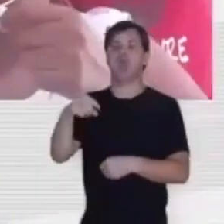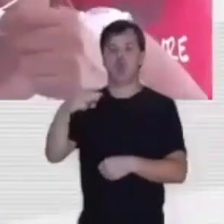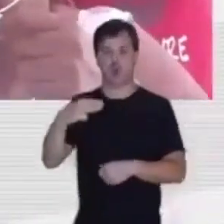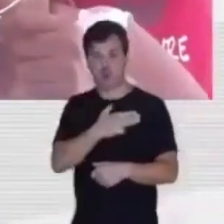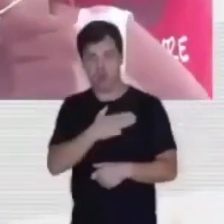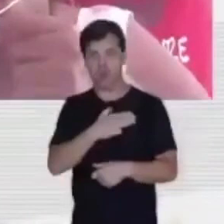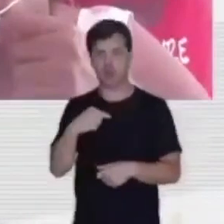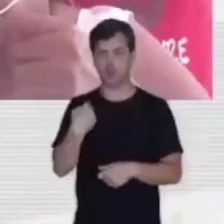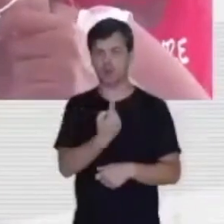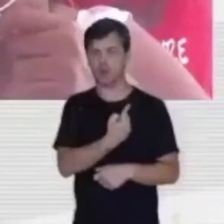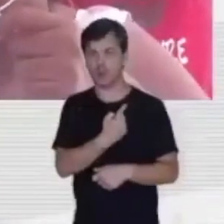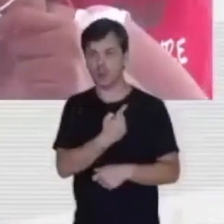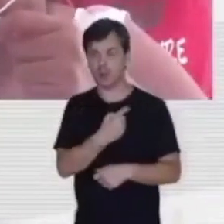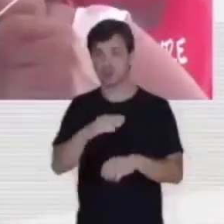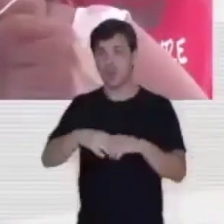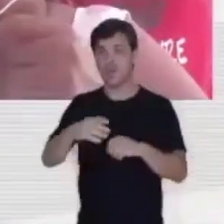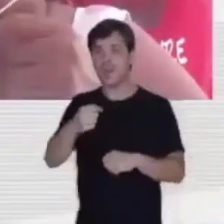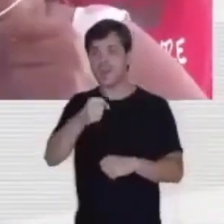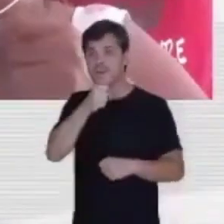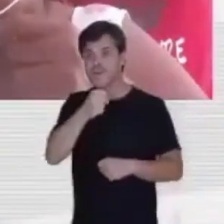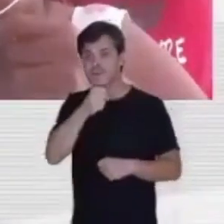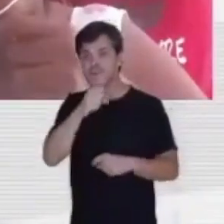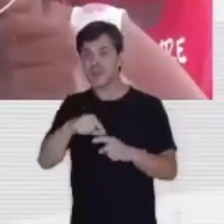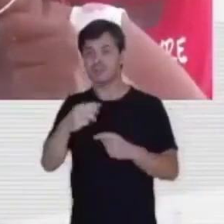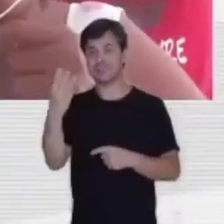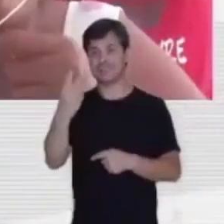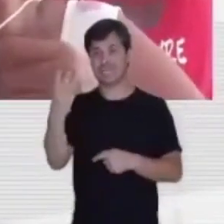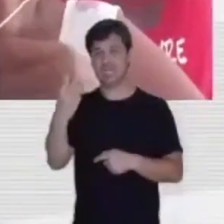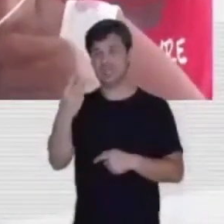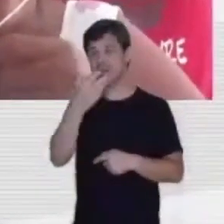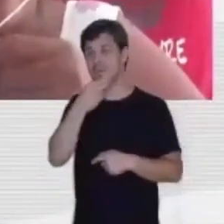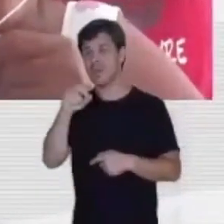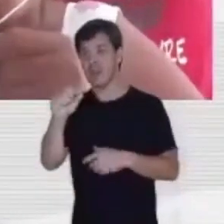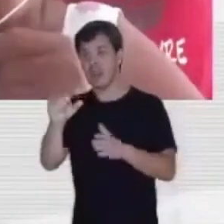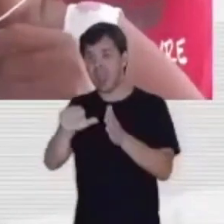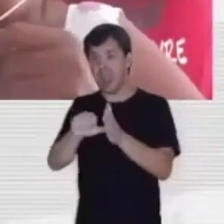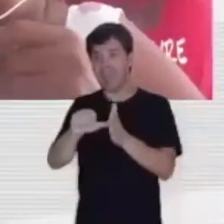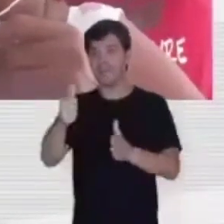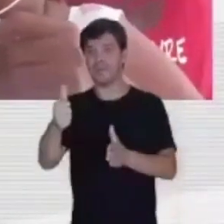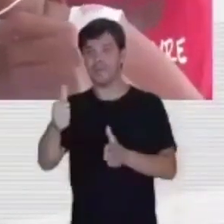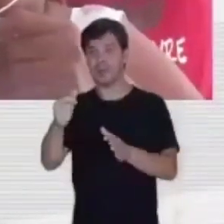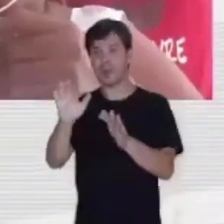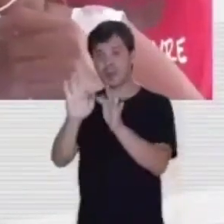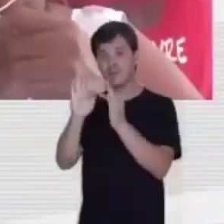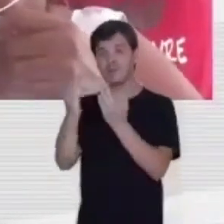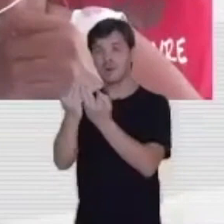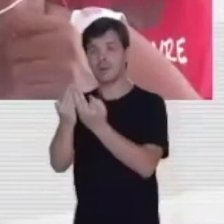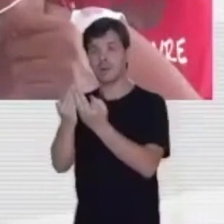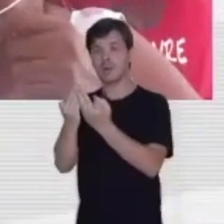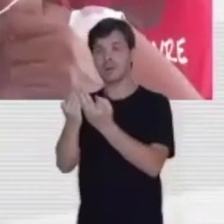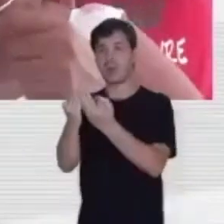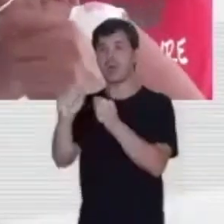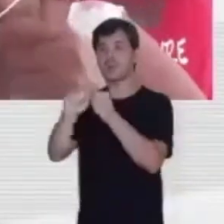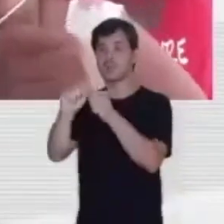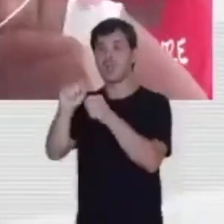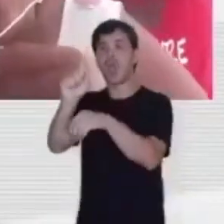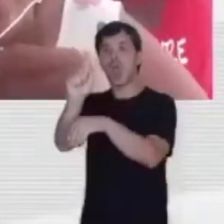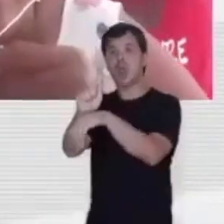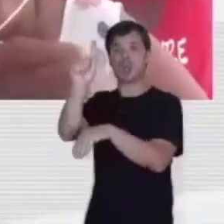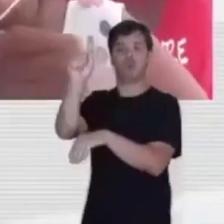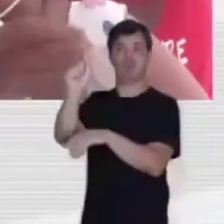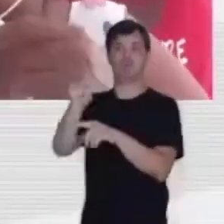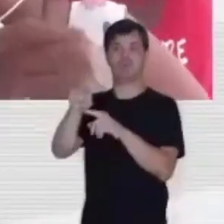Lula. Sou a mais velha, entre três irmãos, a primeira da minha família conclui uma graduação